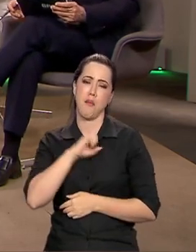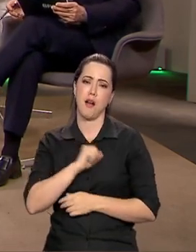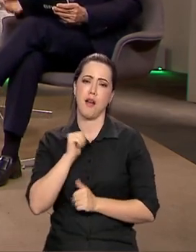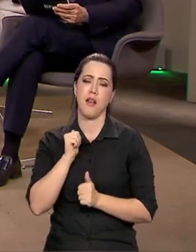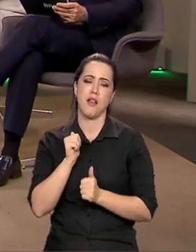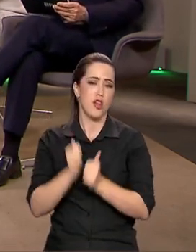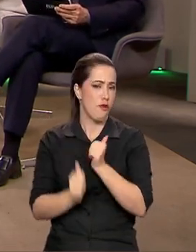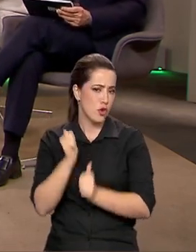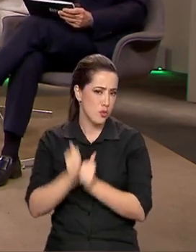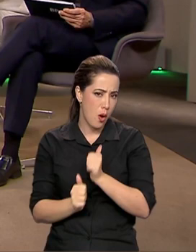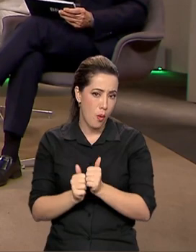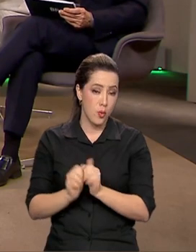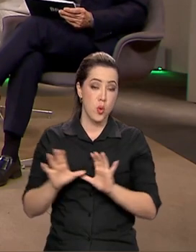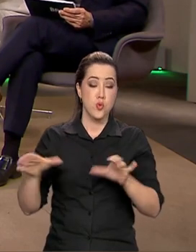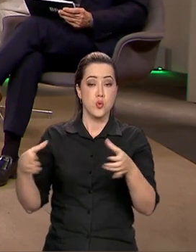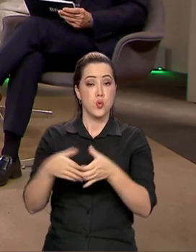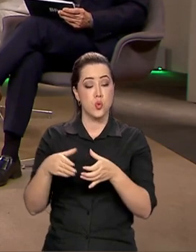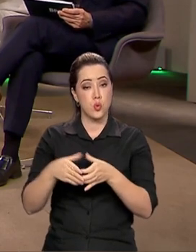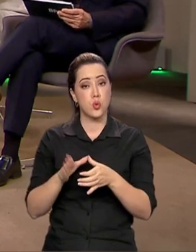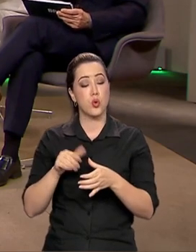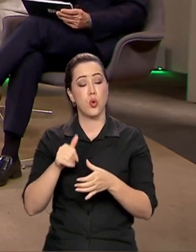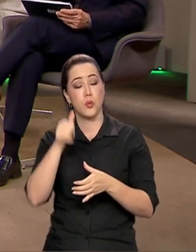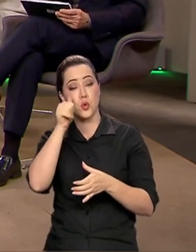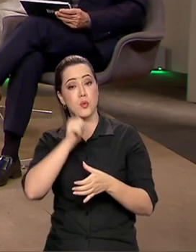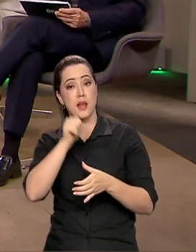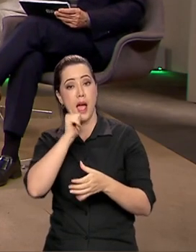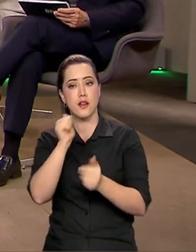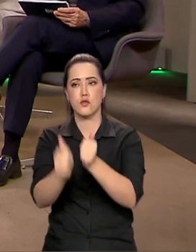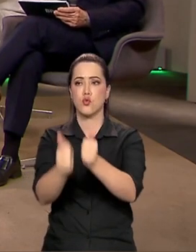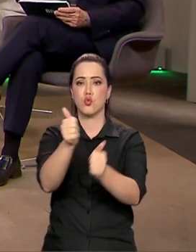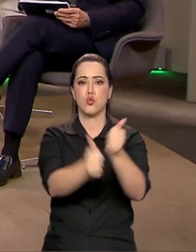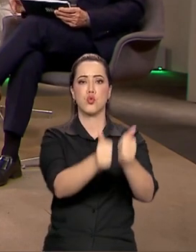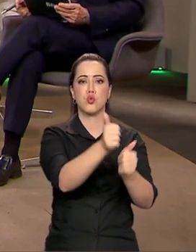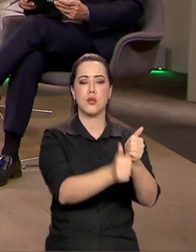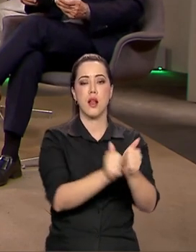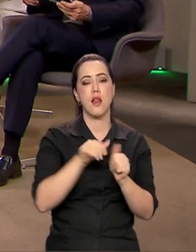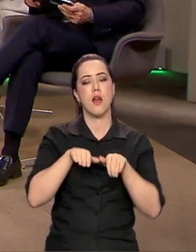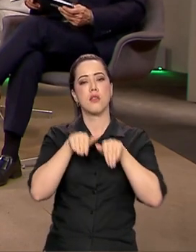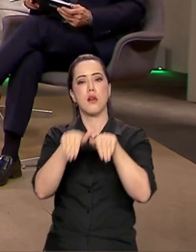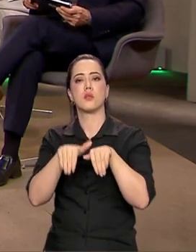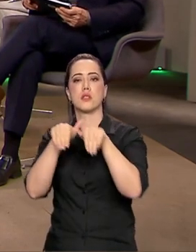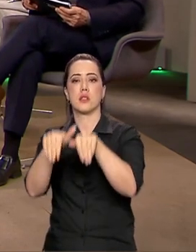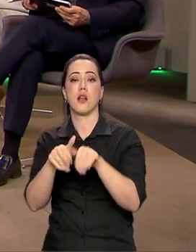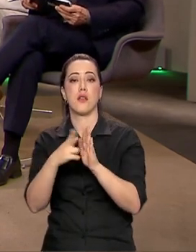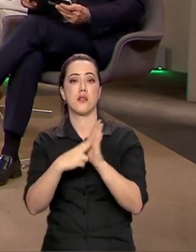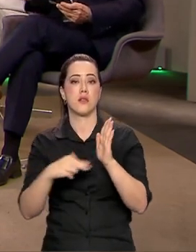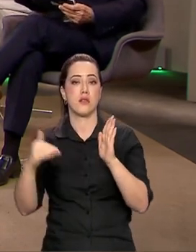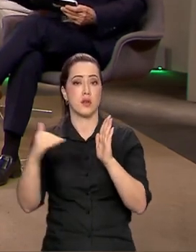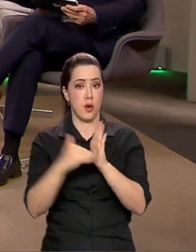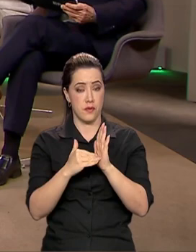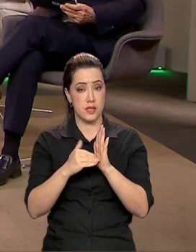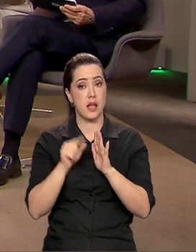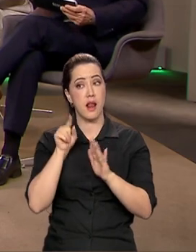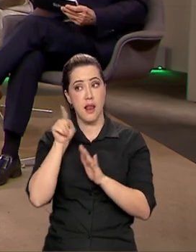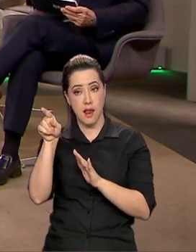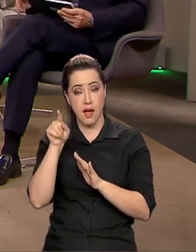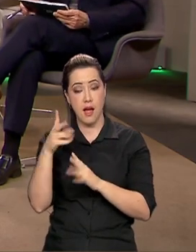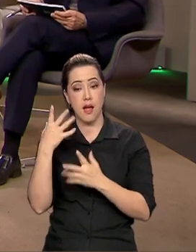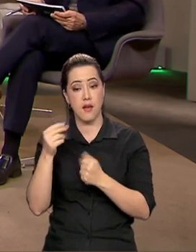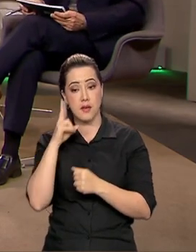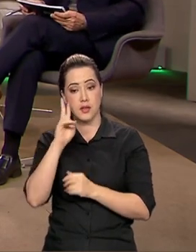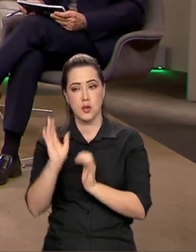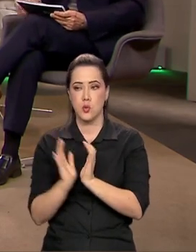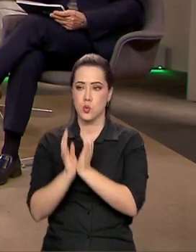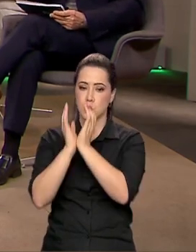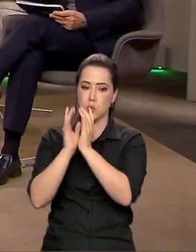futebol. Enquanto a seleção brasileira de futebol feminino joga nos gramados da Austrália e Nova Zelândia, corre lá para trazer a